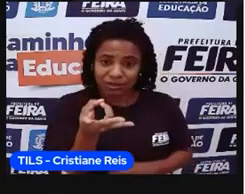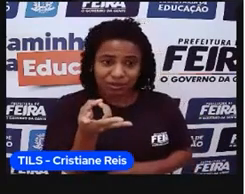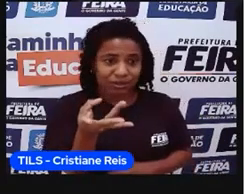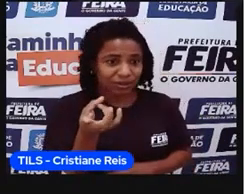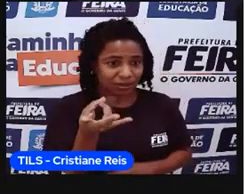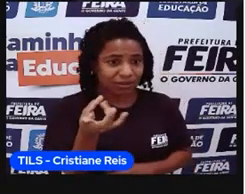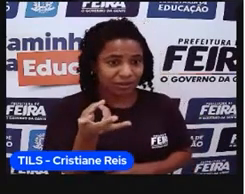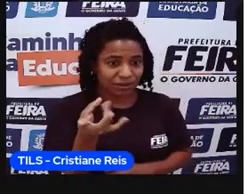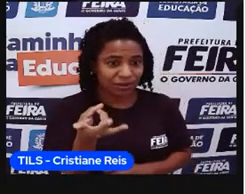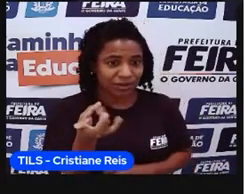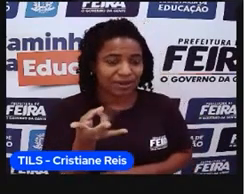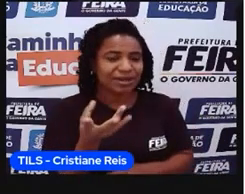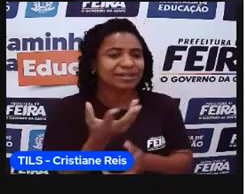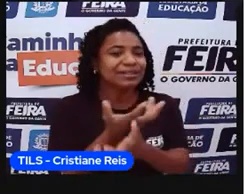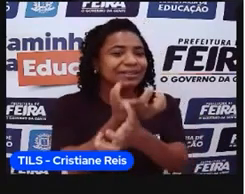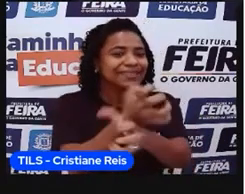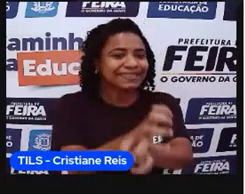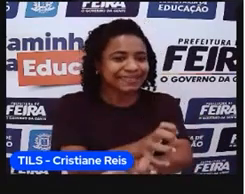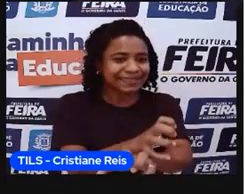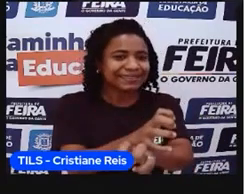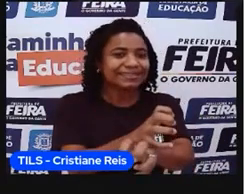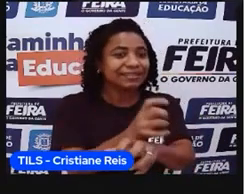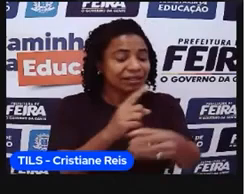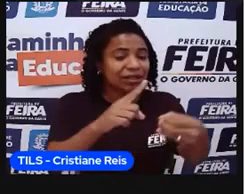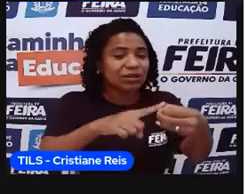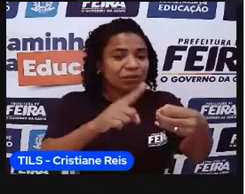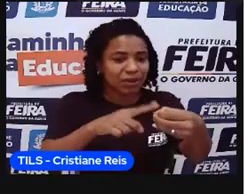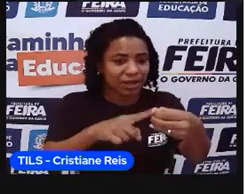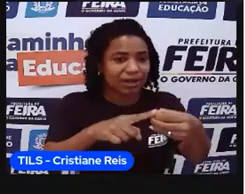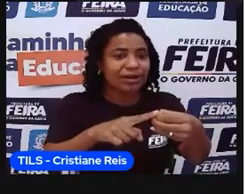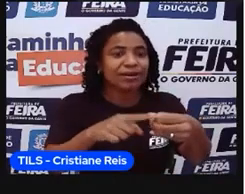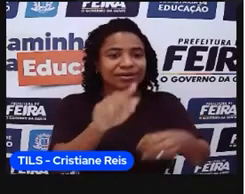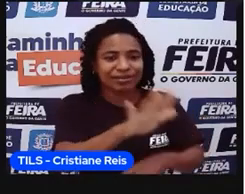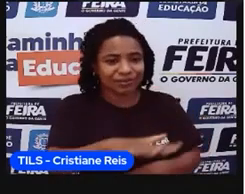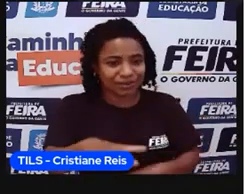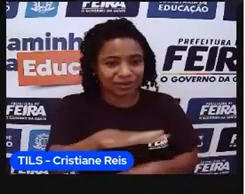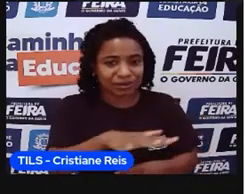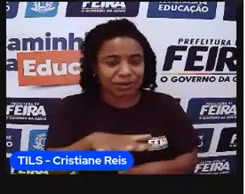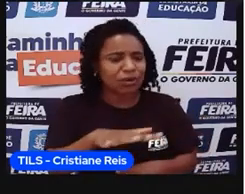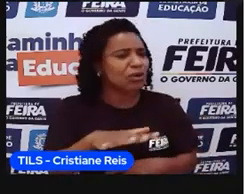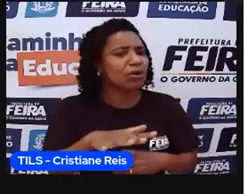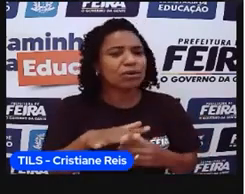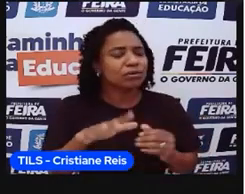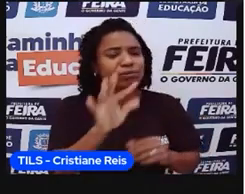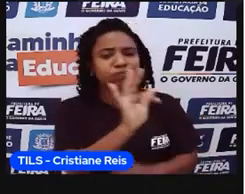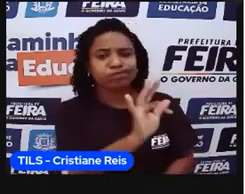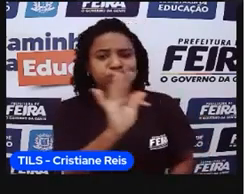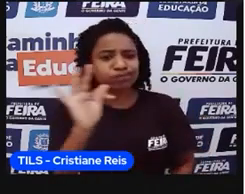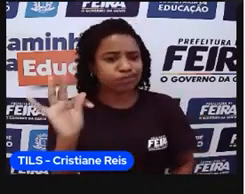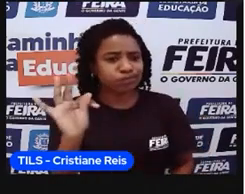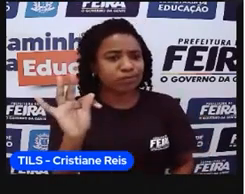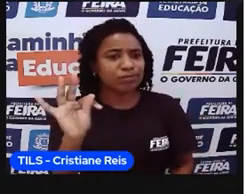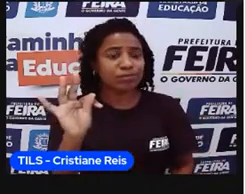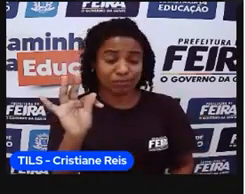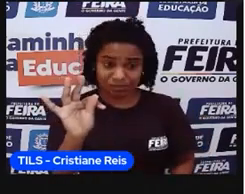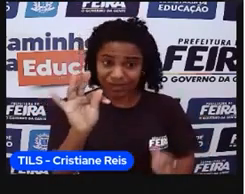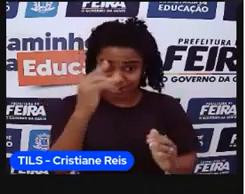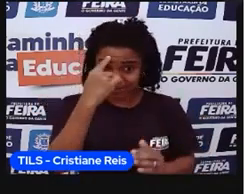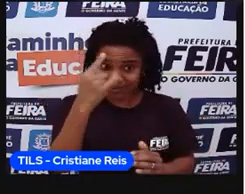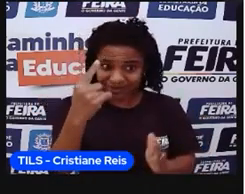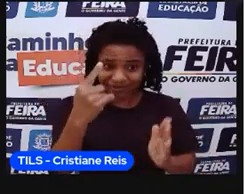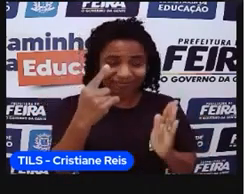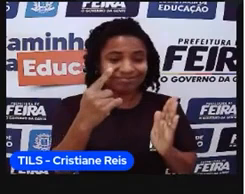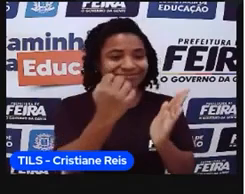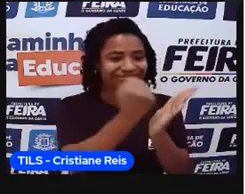na realidade, esse limite do Tratado de Tordesilhas agora, Portugal começou a descumprir lá do acordo,